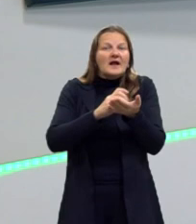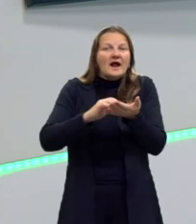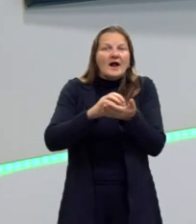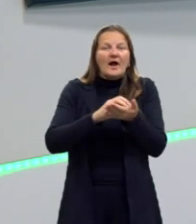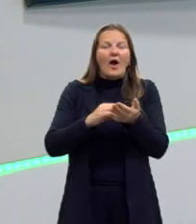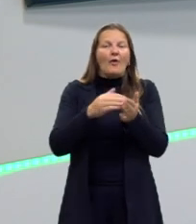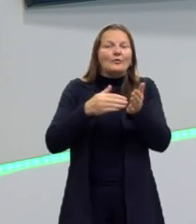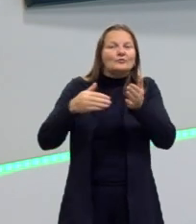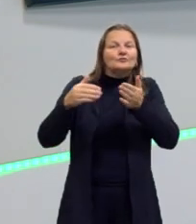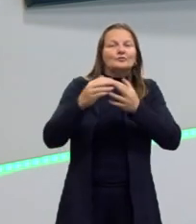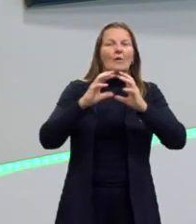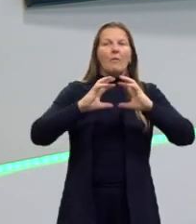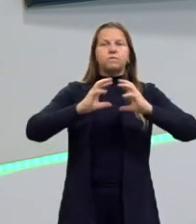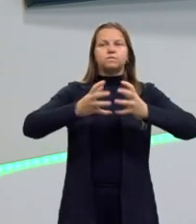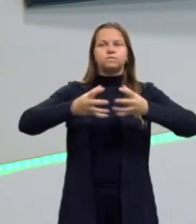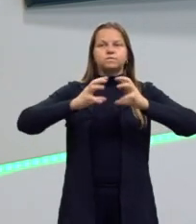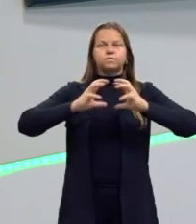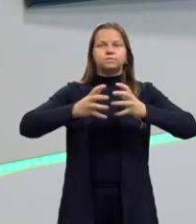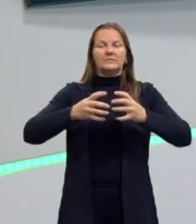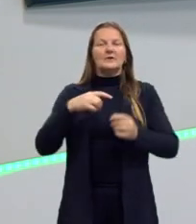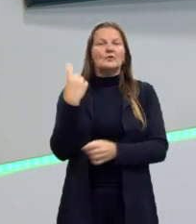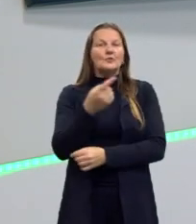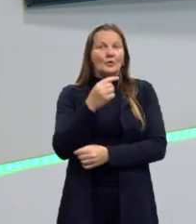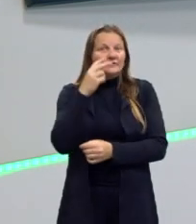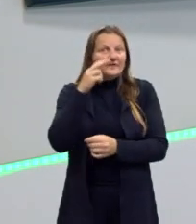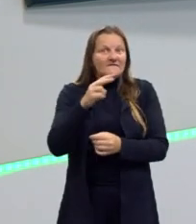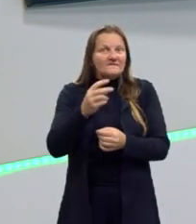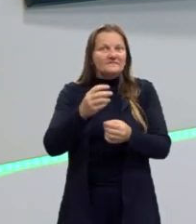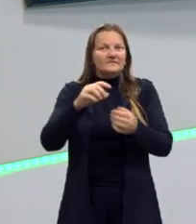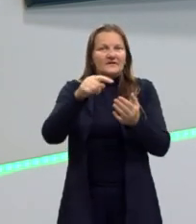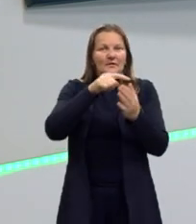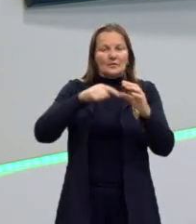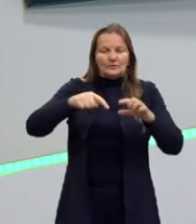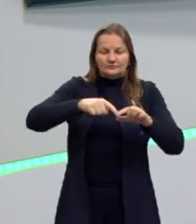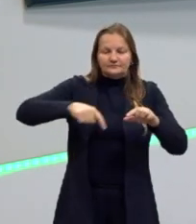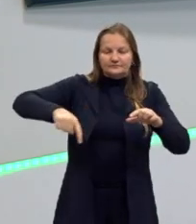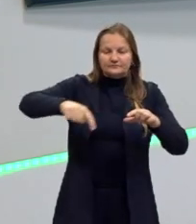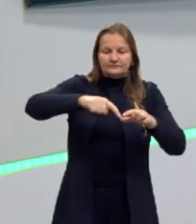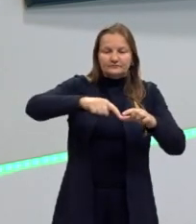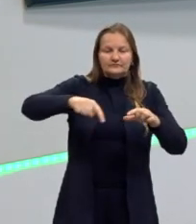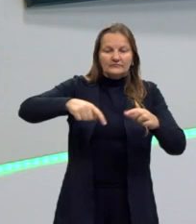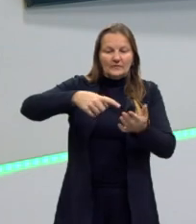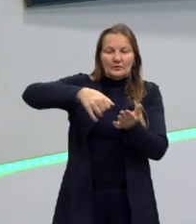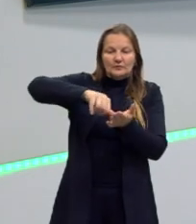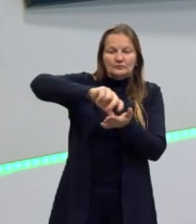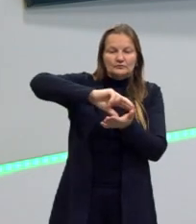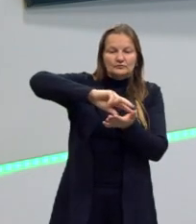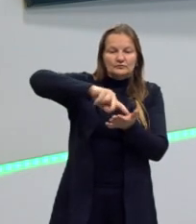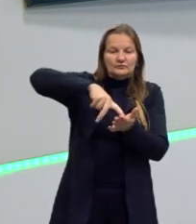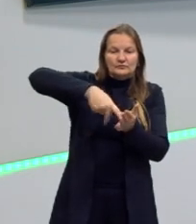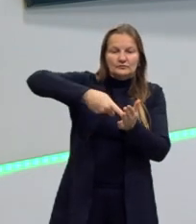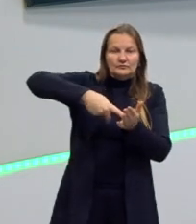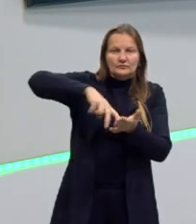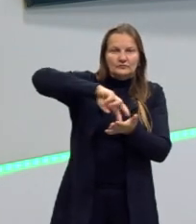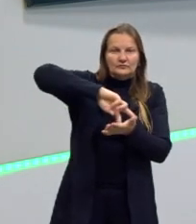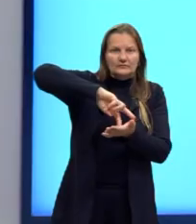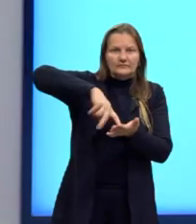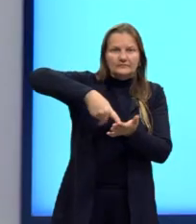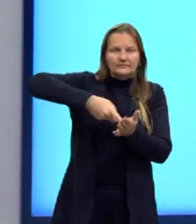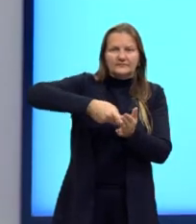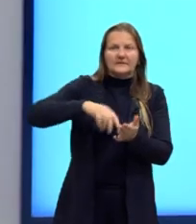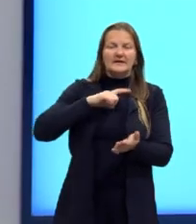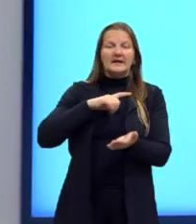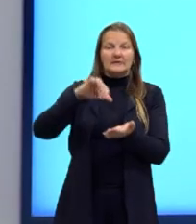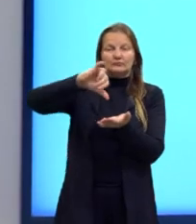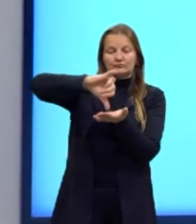envolvendo a esfera. Assim como nós vimos no círculo, na circunferência, nós temos o centro da figura. Então nós